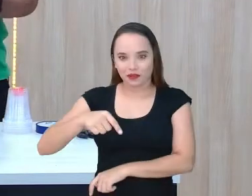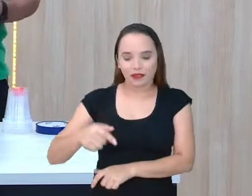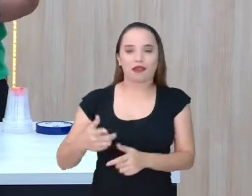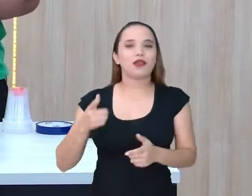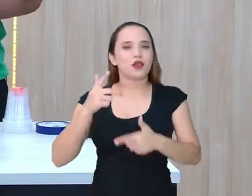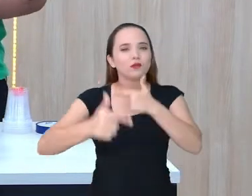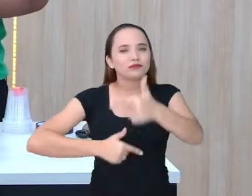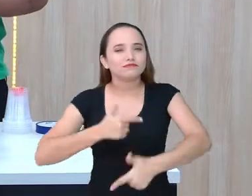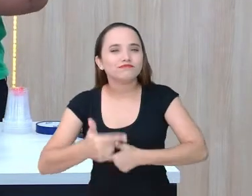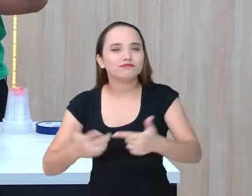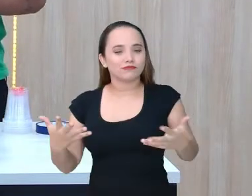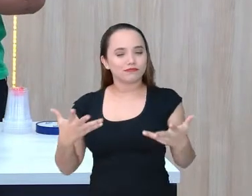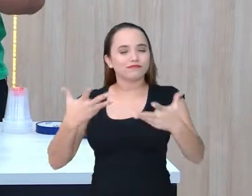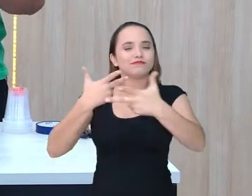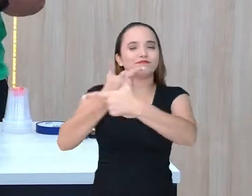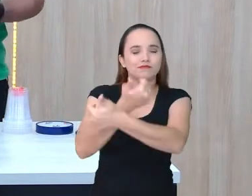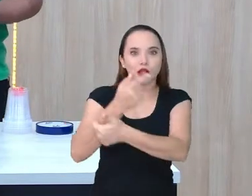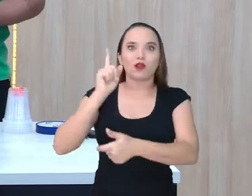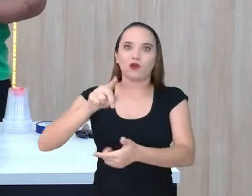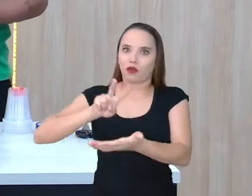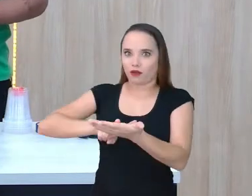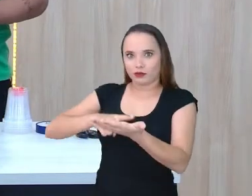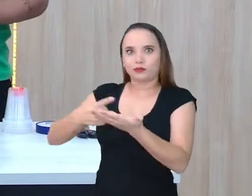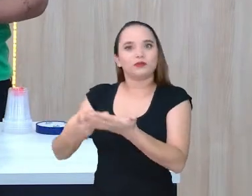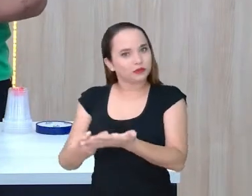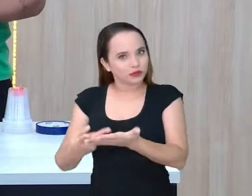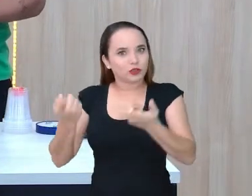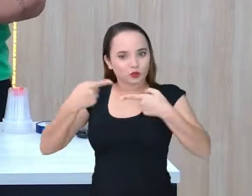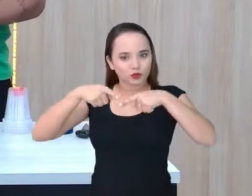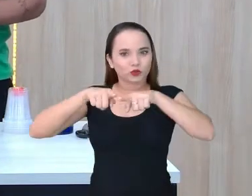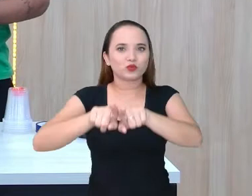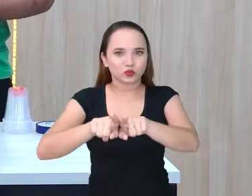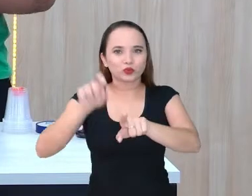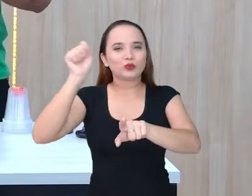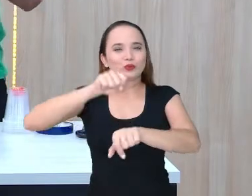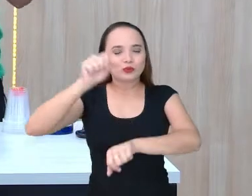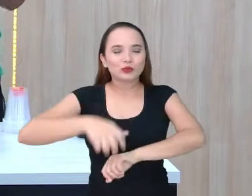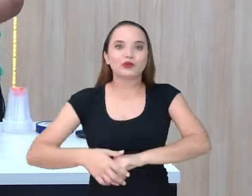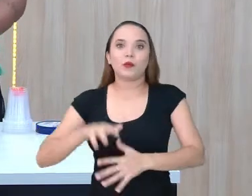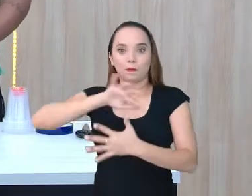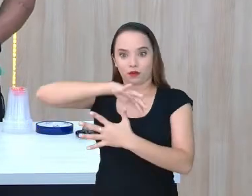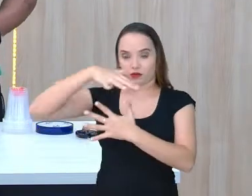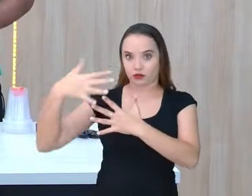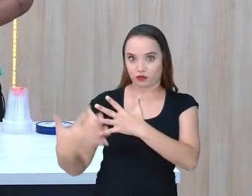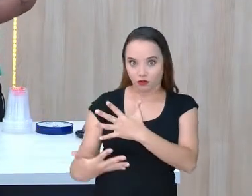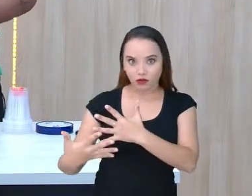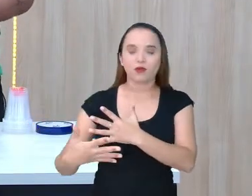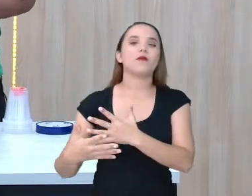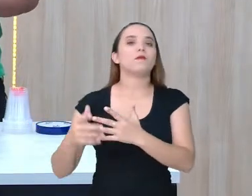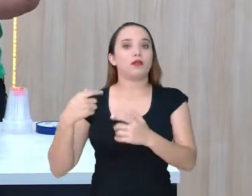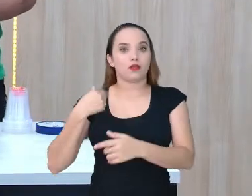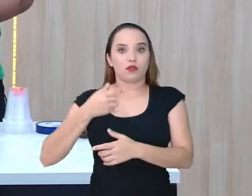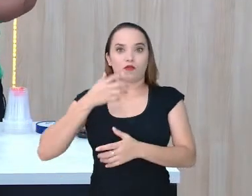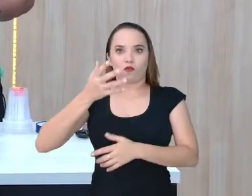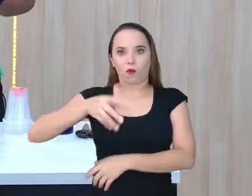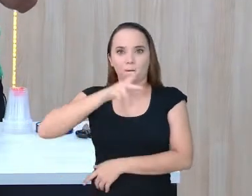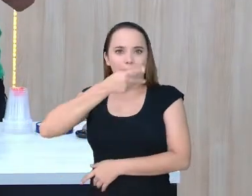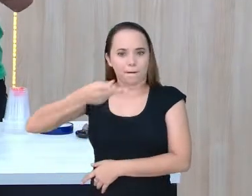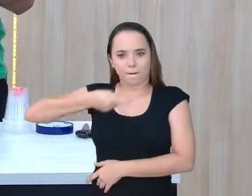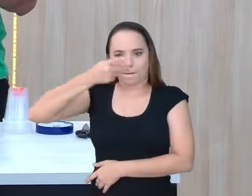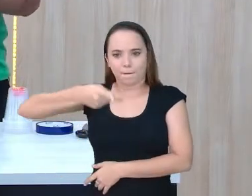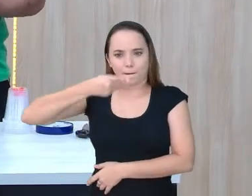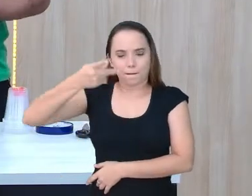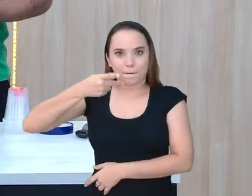incrível, fazendo essa tradução simultânea para a Língua Brasileira de Sinais. Enquanto eu vou conversando com vocês, ela vai tornando a nossa aula